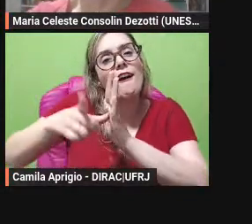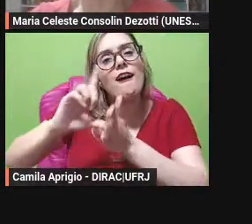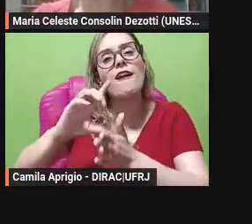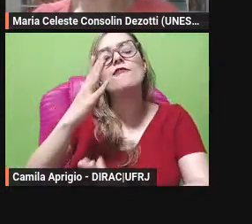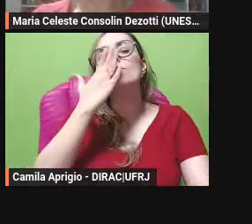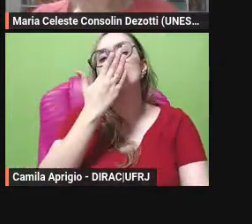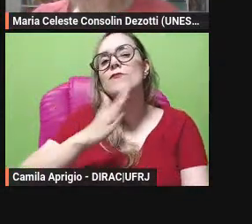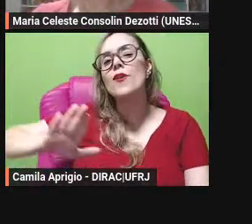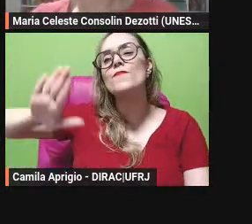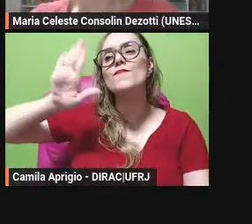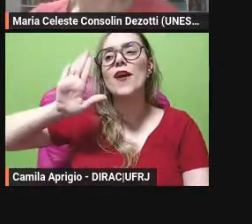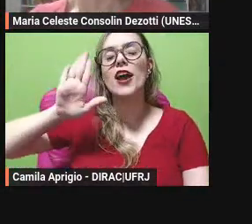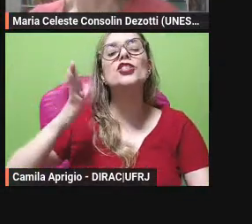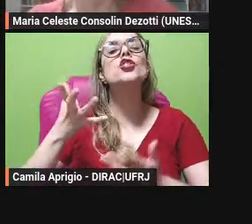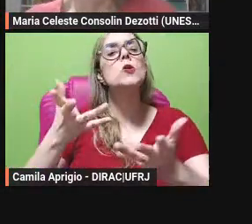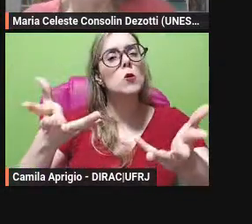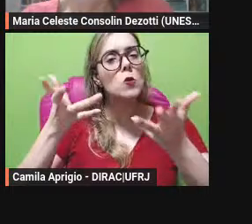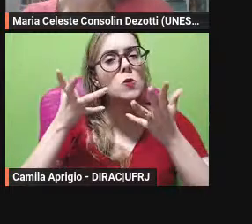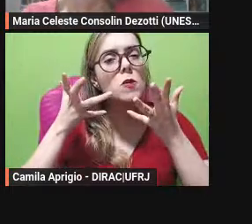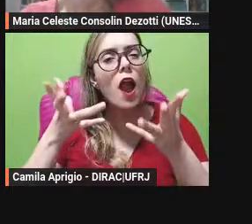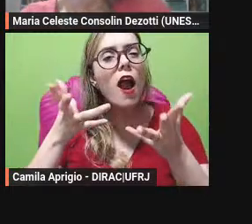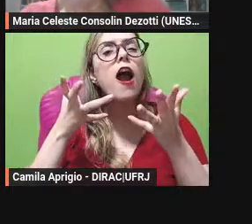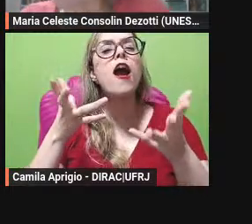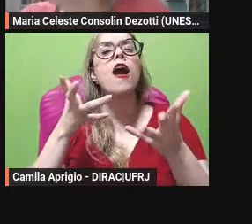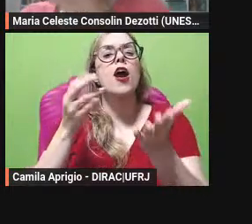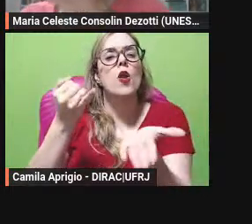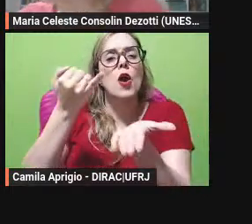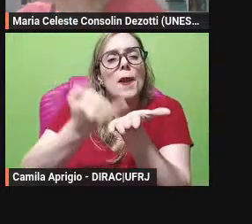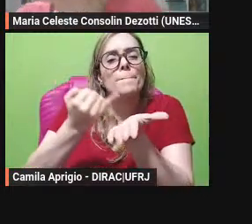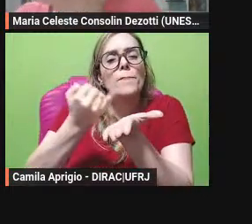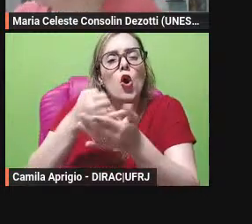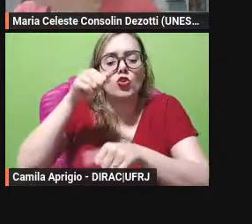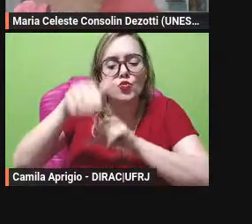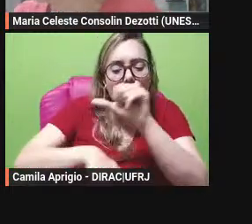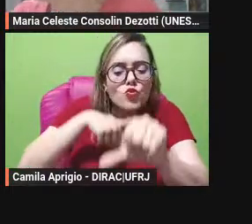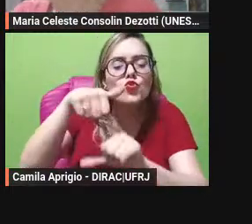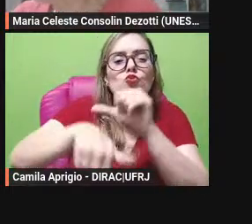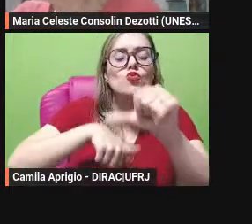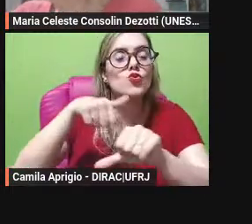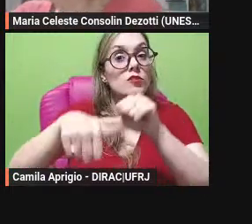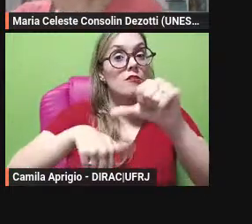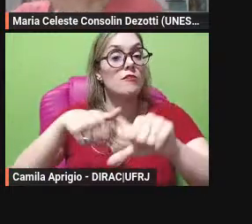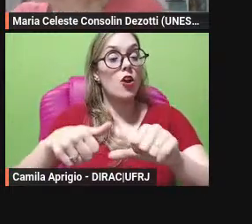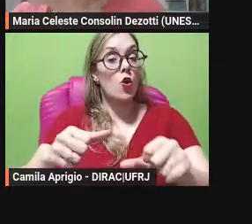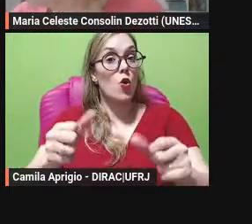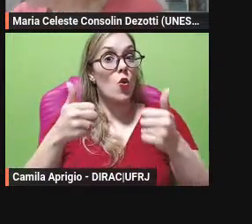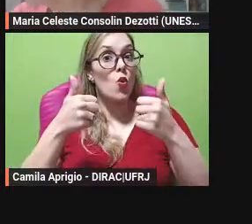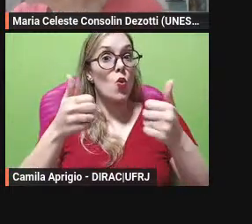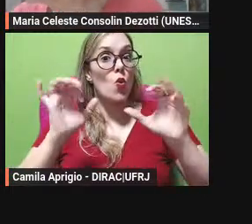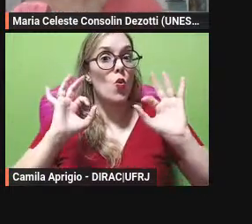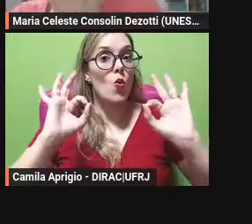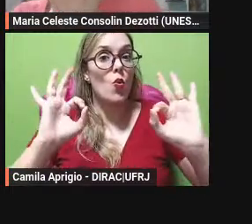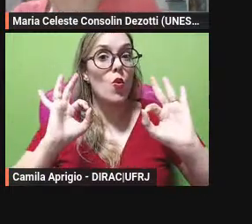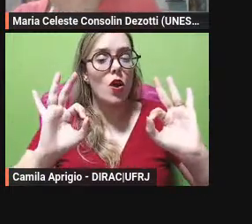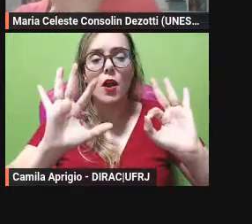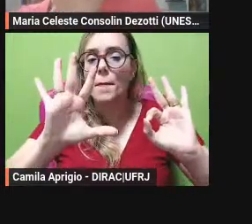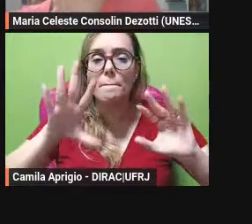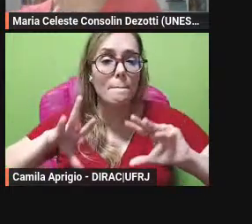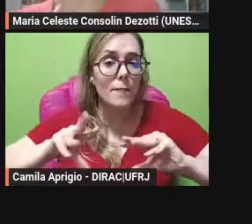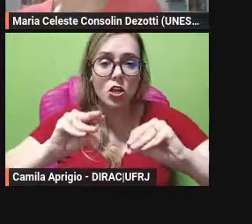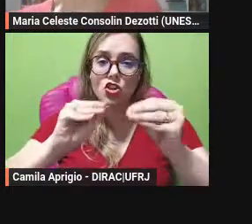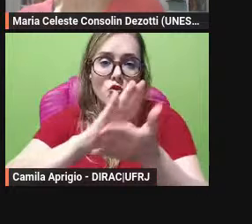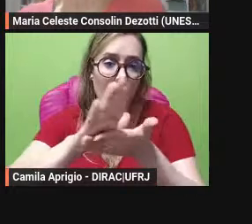grandiosa e não conseguiram mexer em nada né já o texto seguinte do Nizango